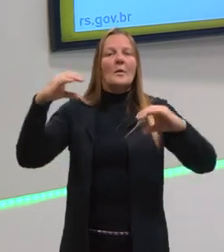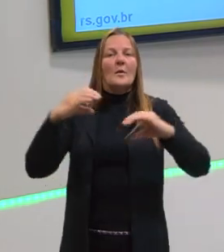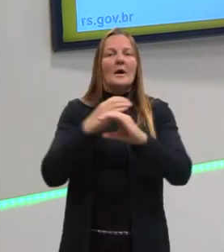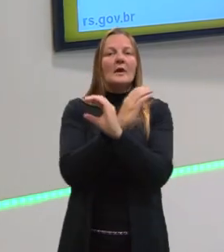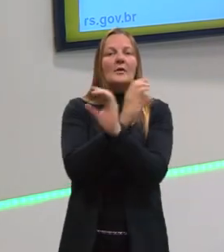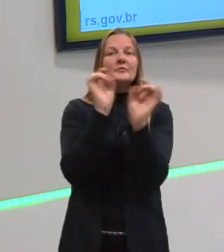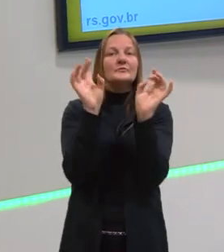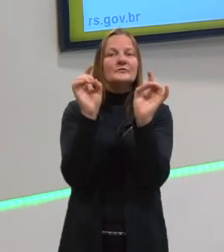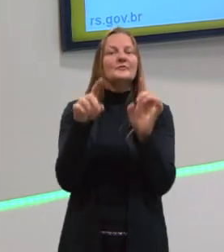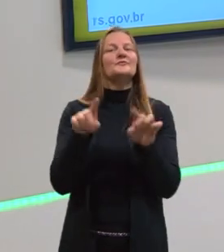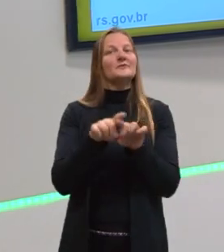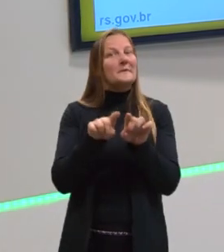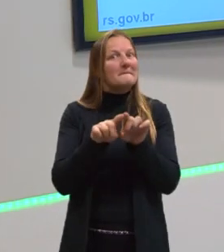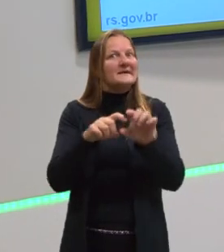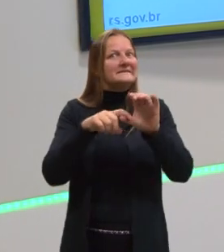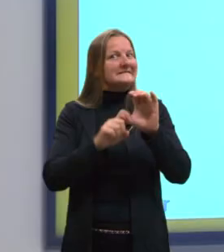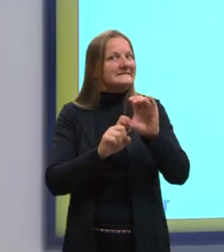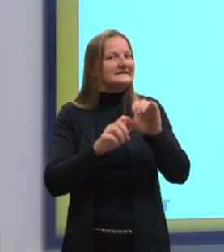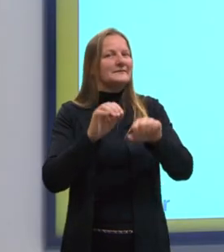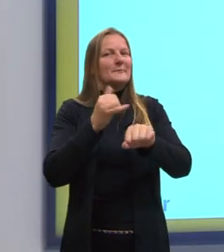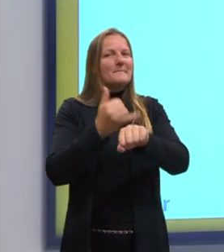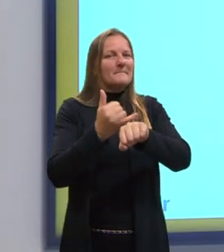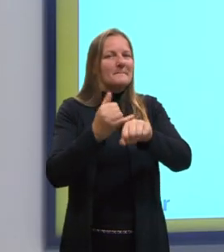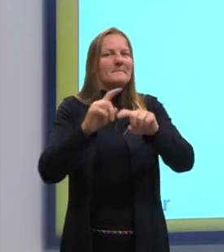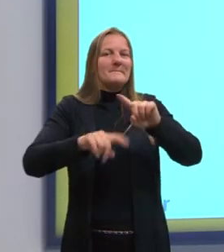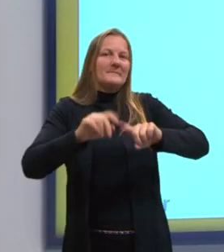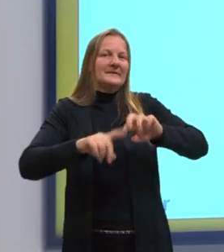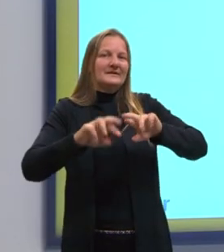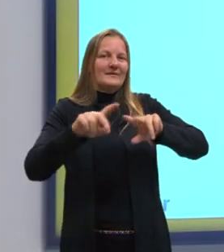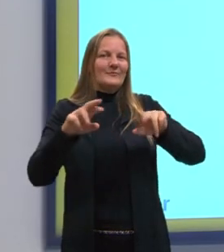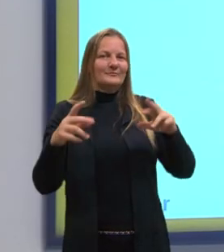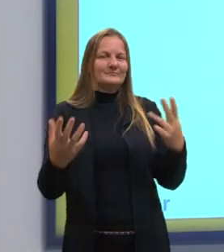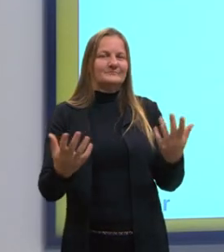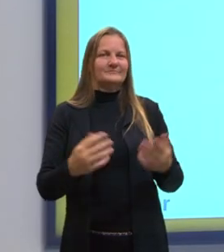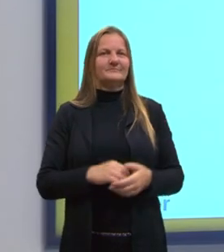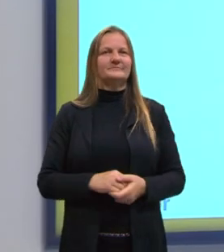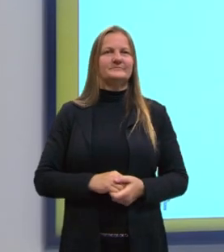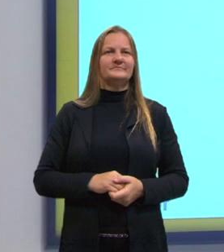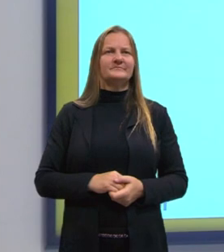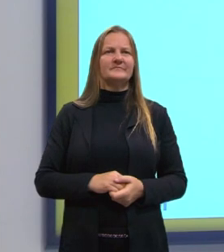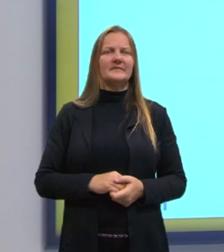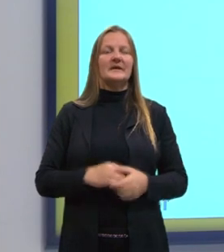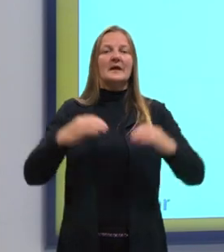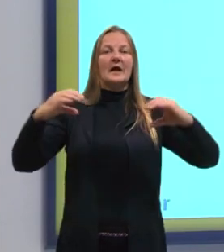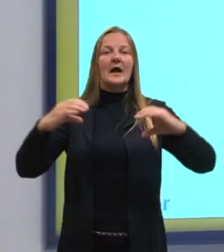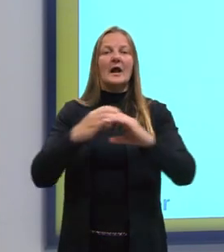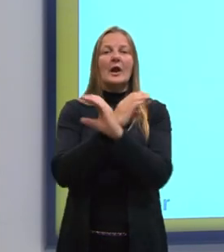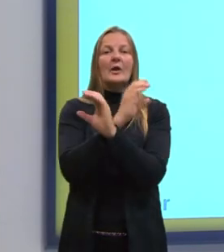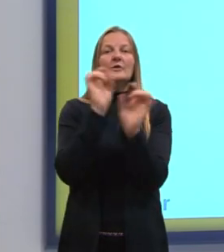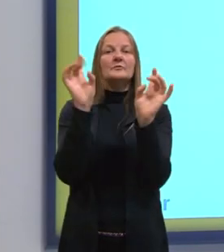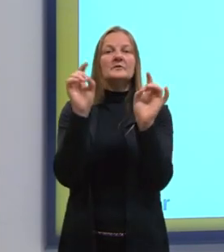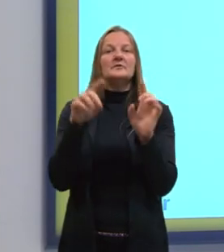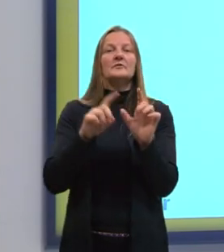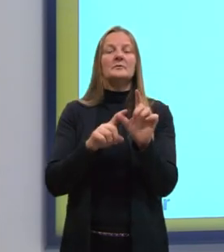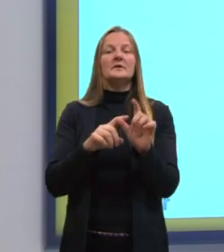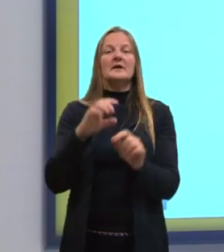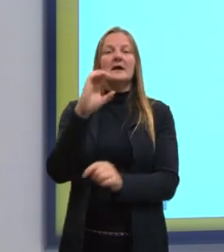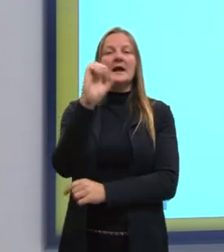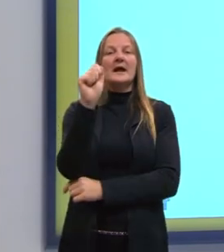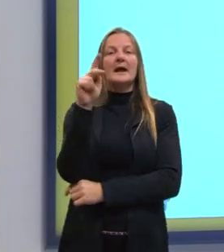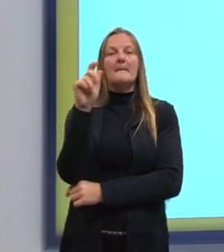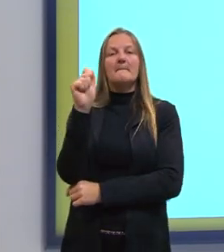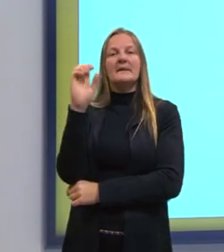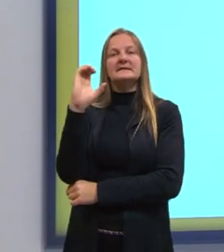depende do material, tá? Outra coisa que aparece bastante, ao invés de calor específico, é o termo capacidade